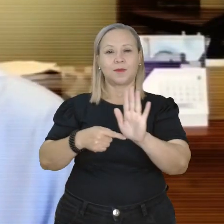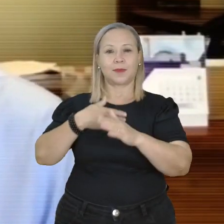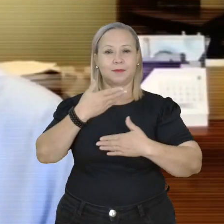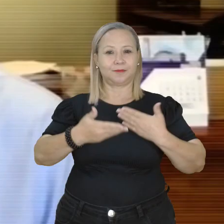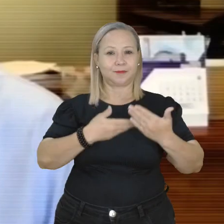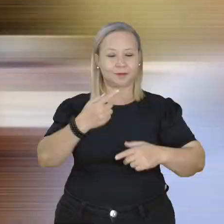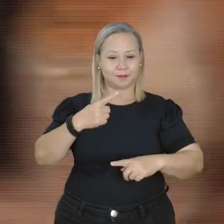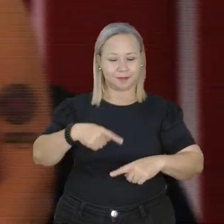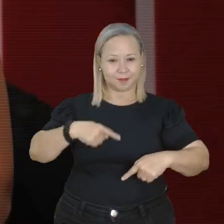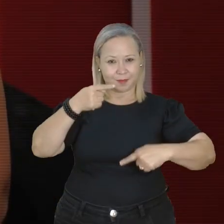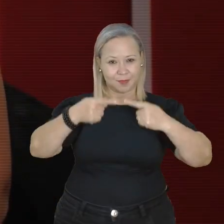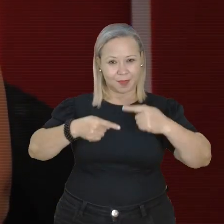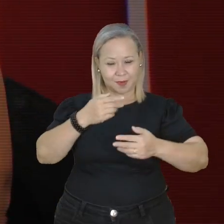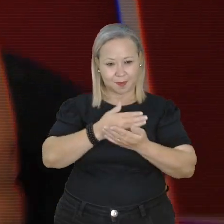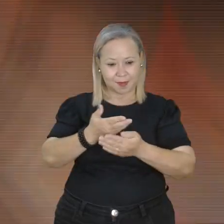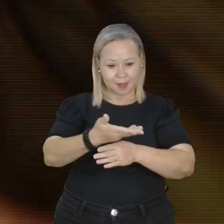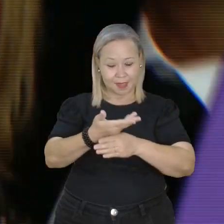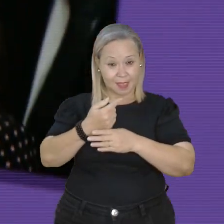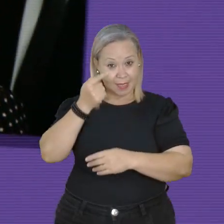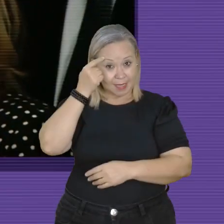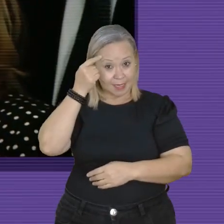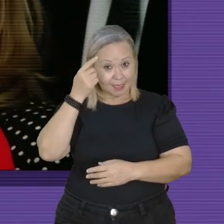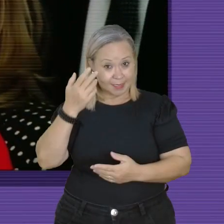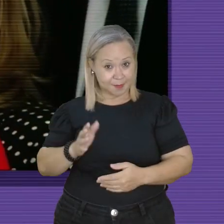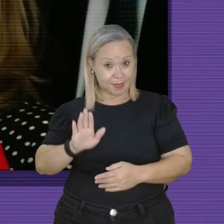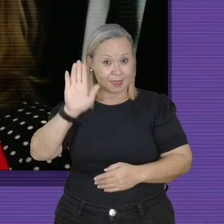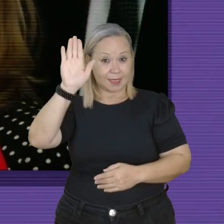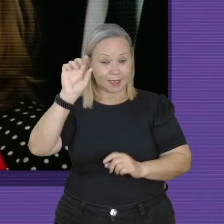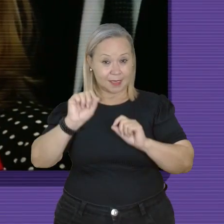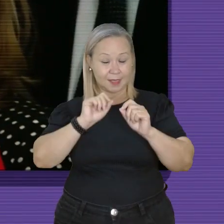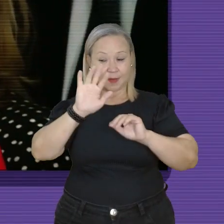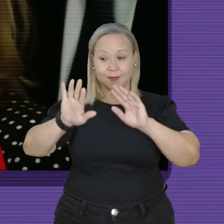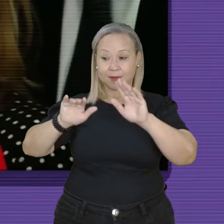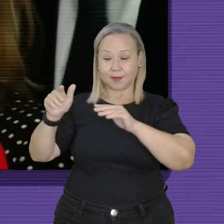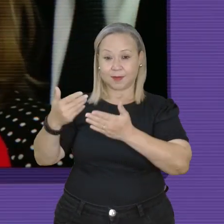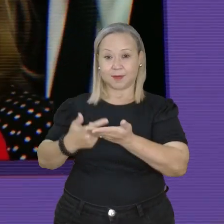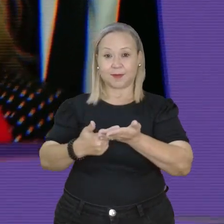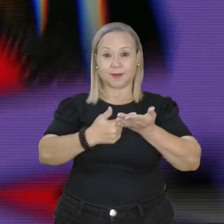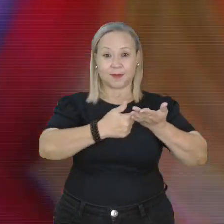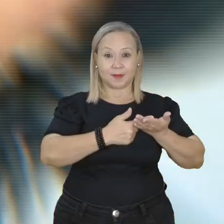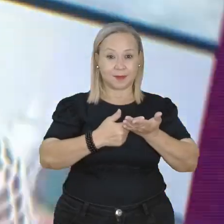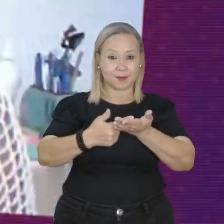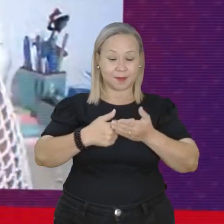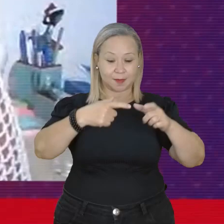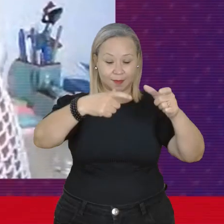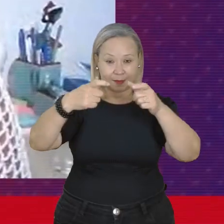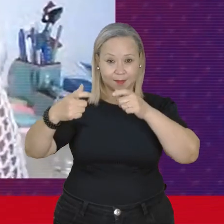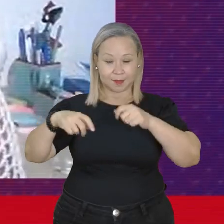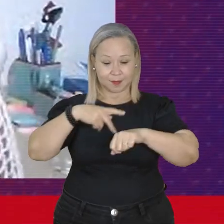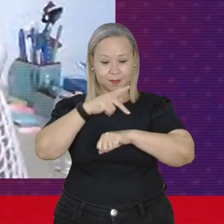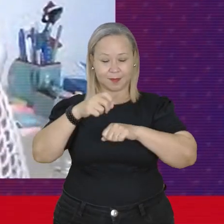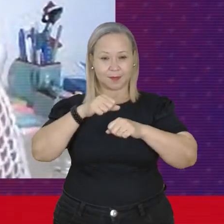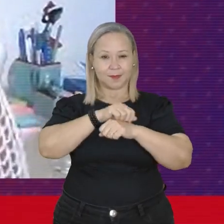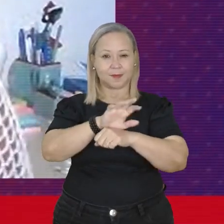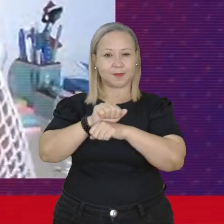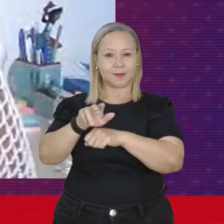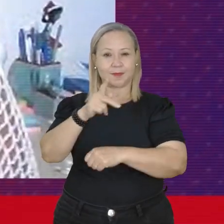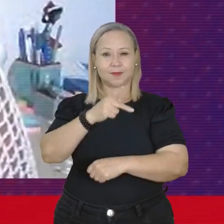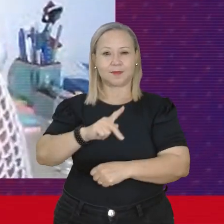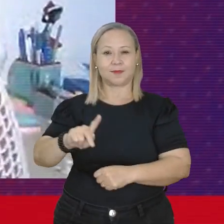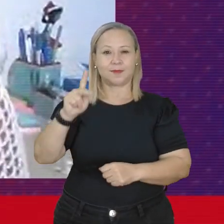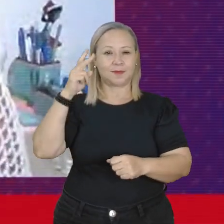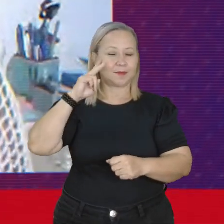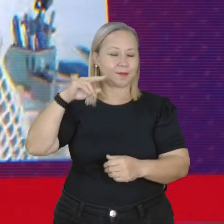político começa muito antes de se pensar em uma candidatura, convidamos companheiras de todos os cantos do país para compartilhar suas histórias e